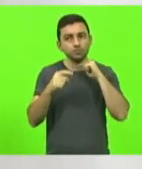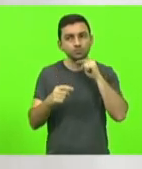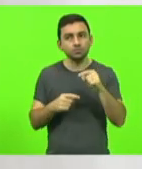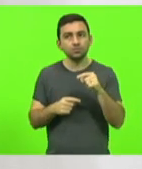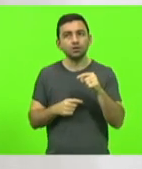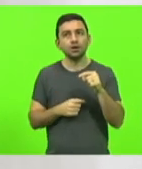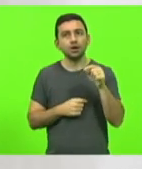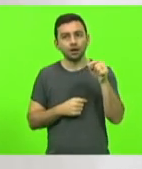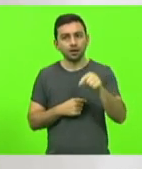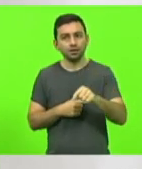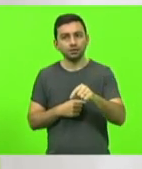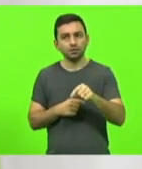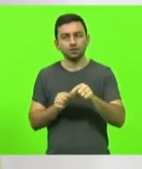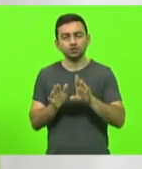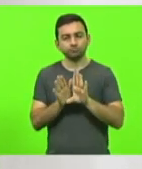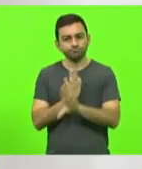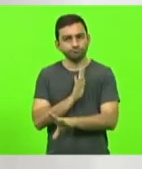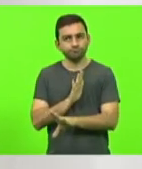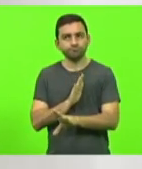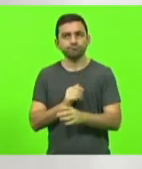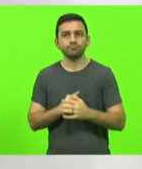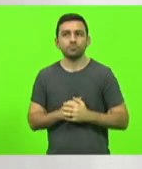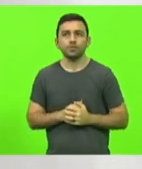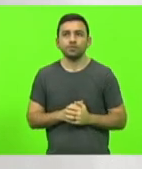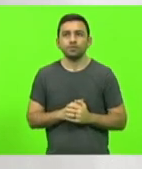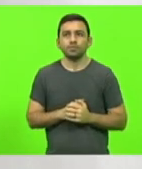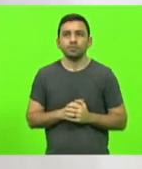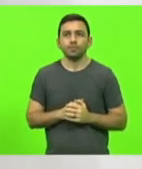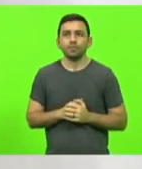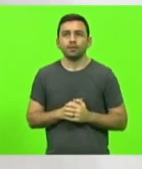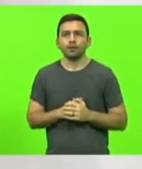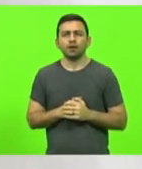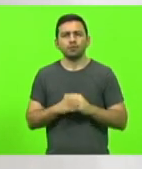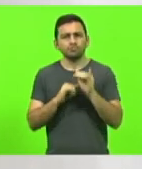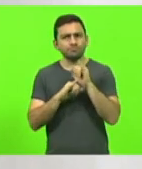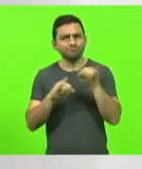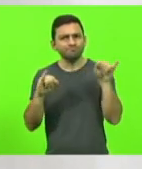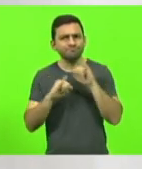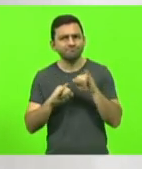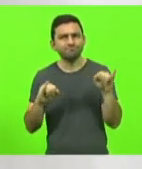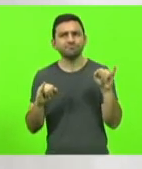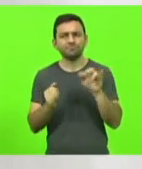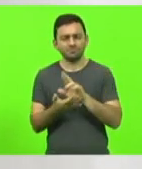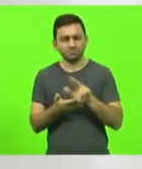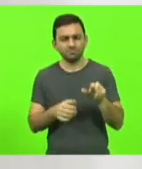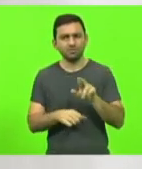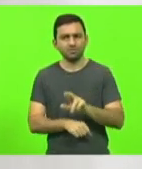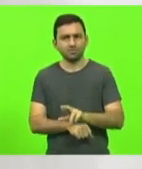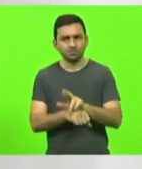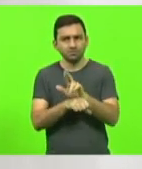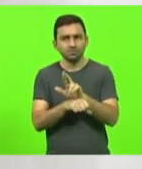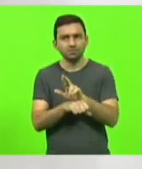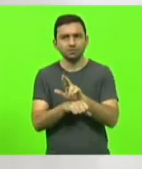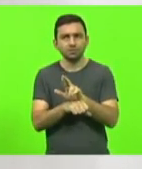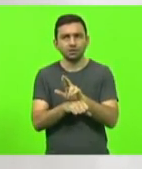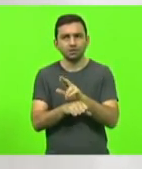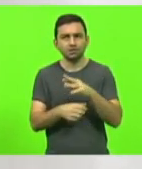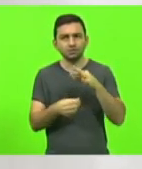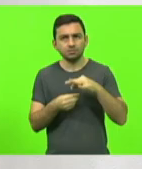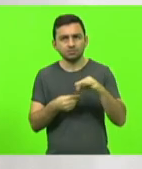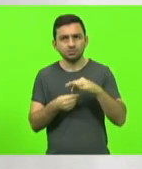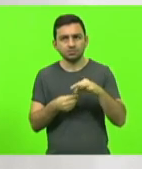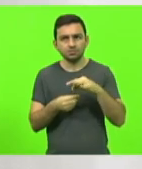rejeitado nessa casa. Tanto a mídia como vários representantes de entidades